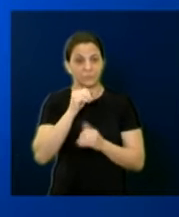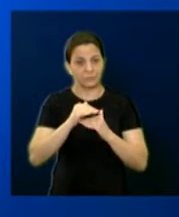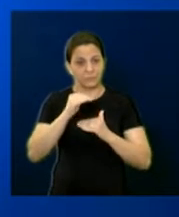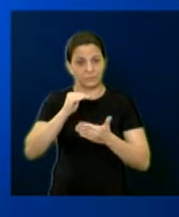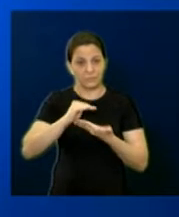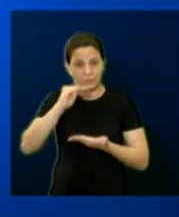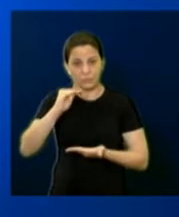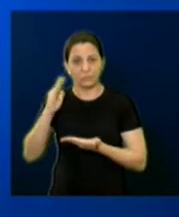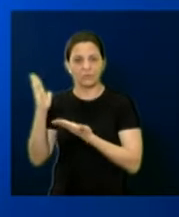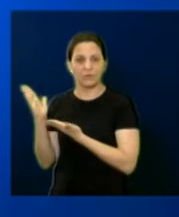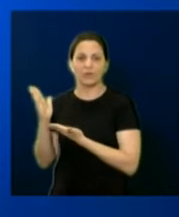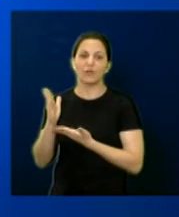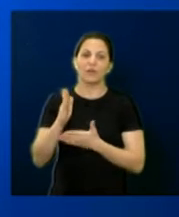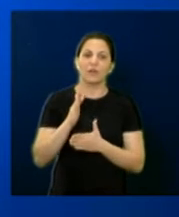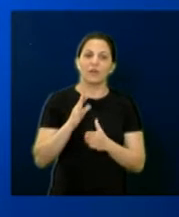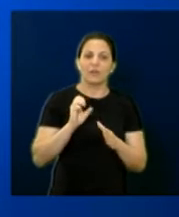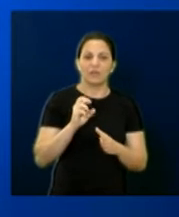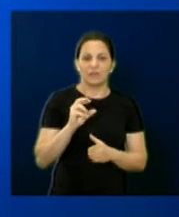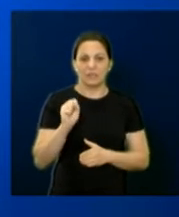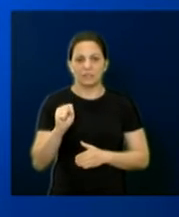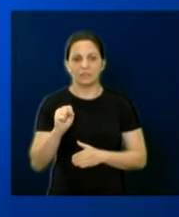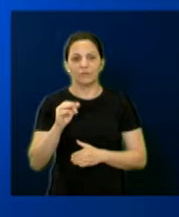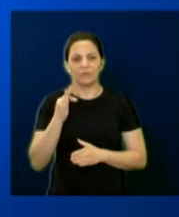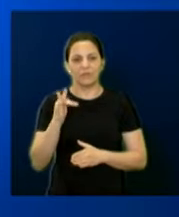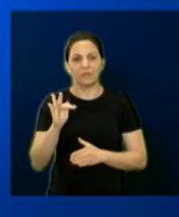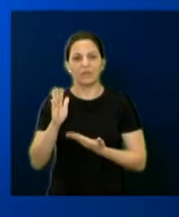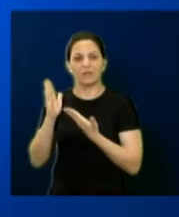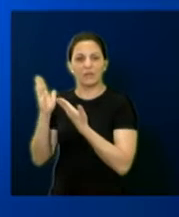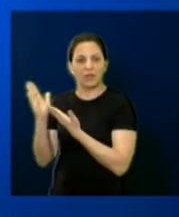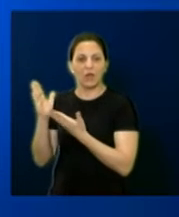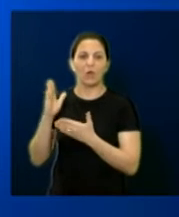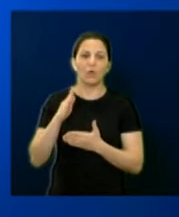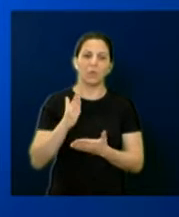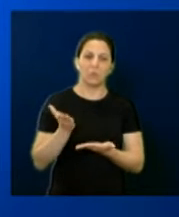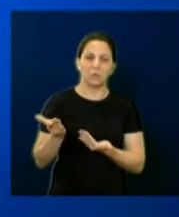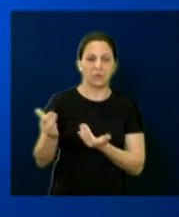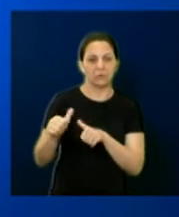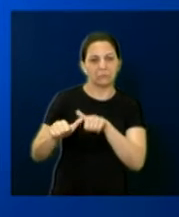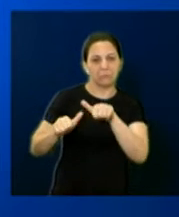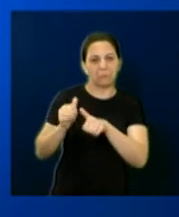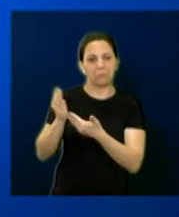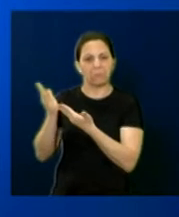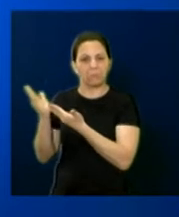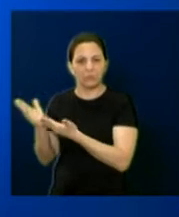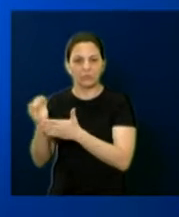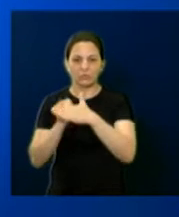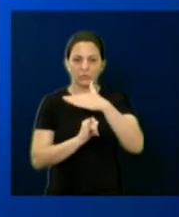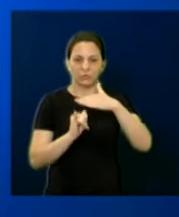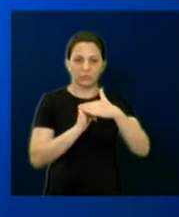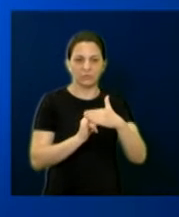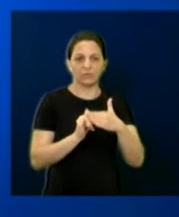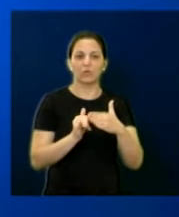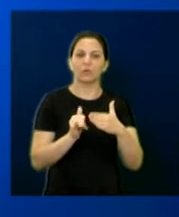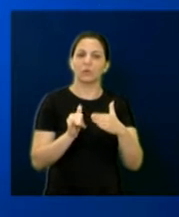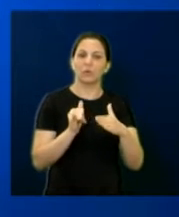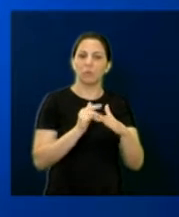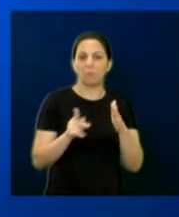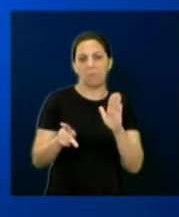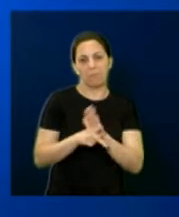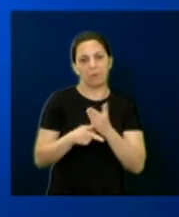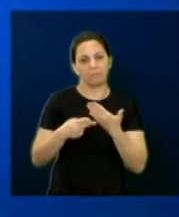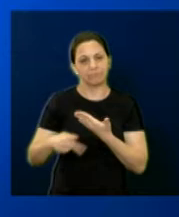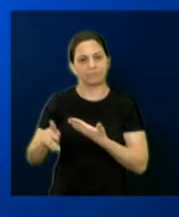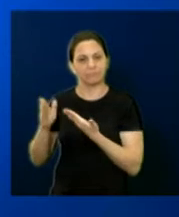CREAS Federal, 181 mil. CREAS Muda Garoto, 90 mil. Assistência Financeira às Entidades de Serviço de Acolhimento Institucional,